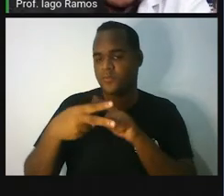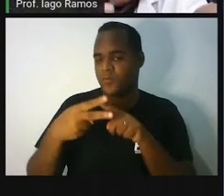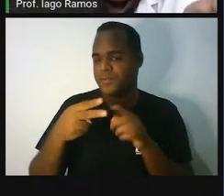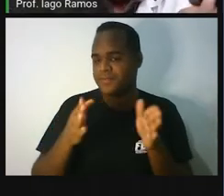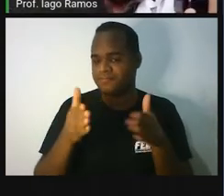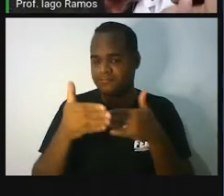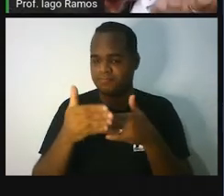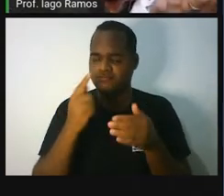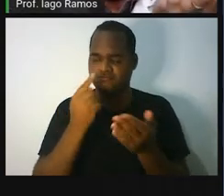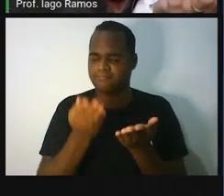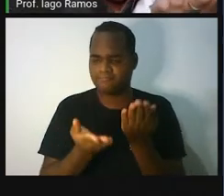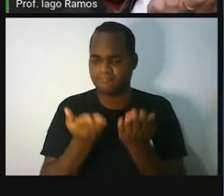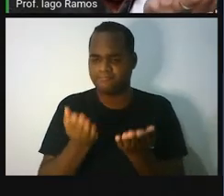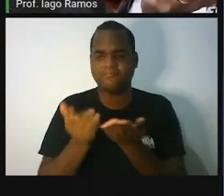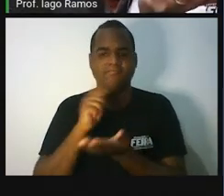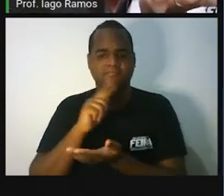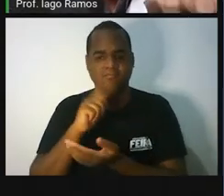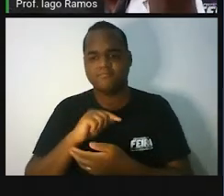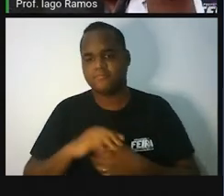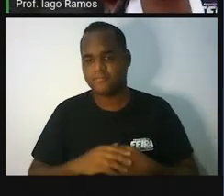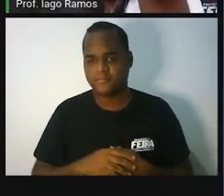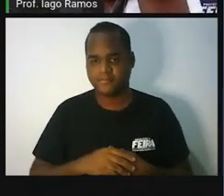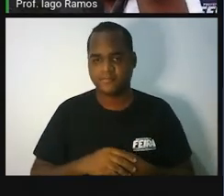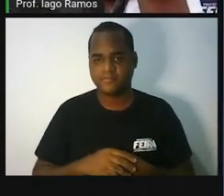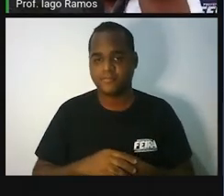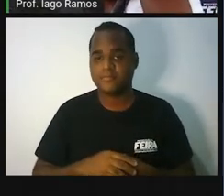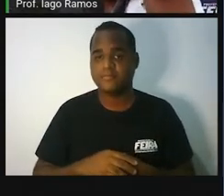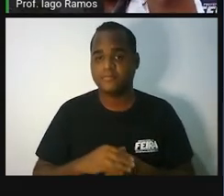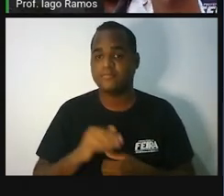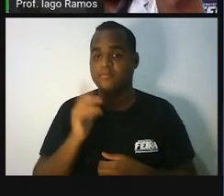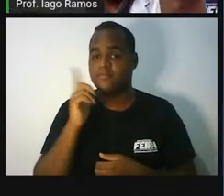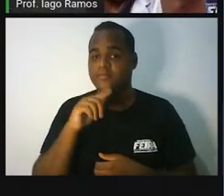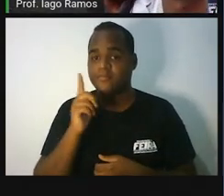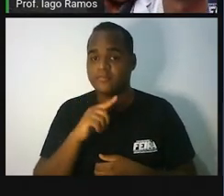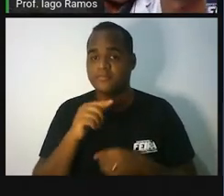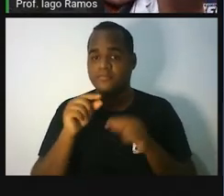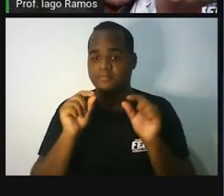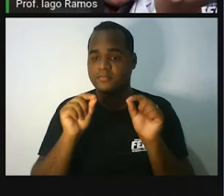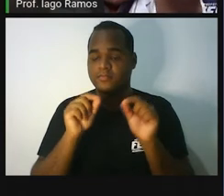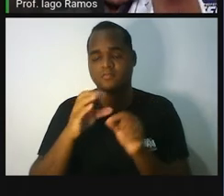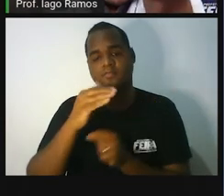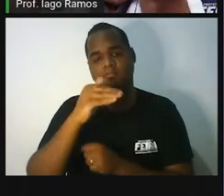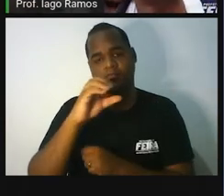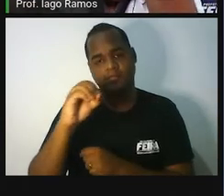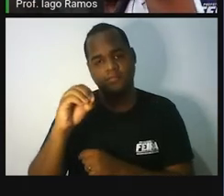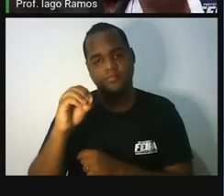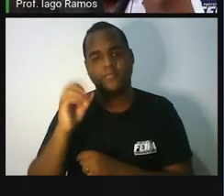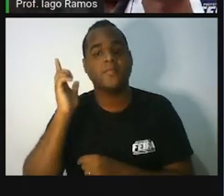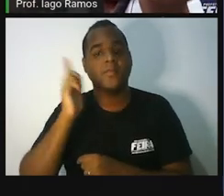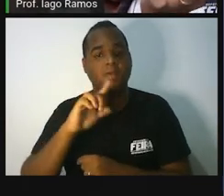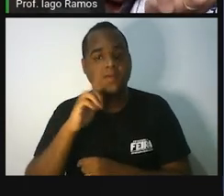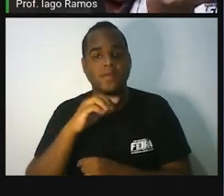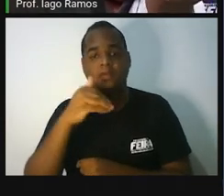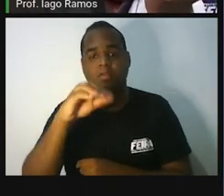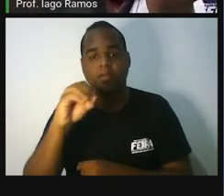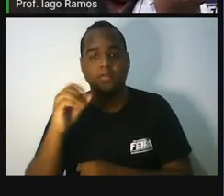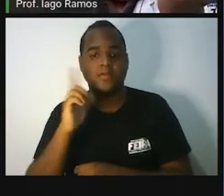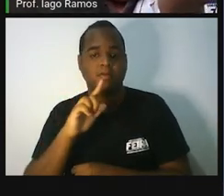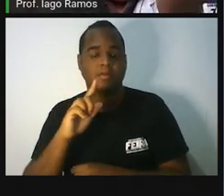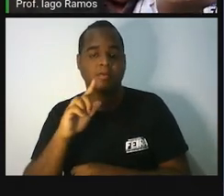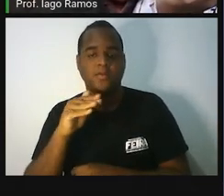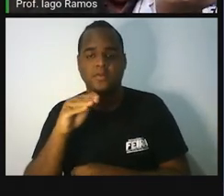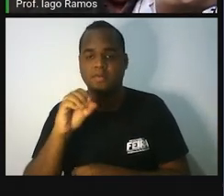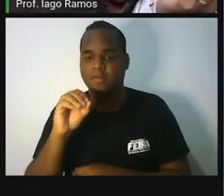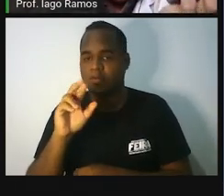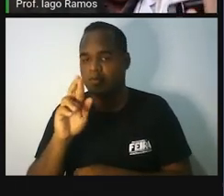caixinhas. Está equilibrado. Só que aqui no de 100 gramas você vai colocar 10. quando você colocar 10 aqui no de 100 gramas,